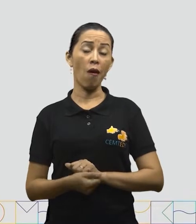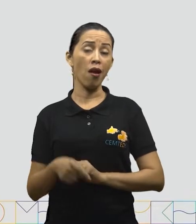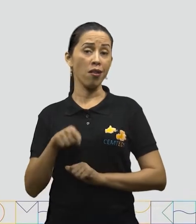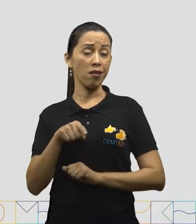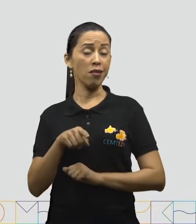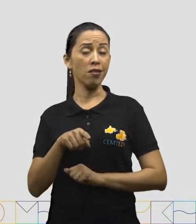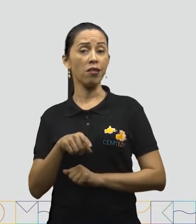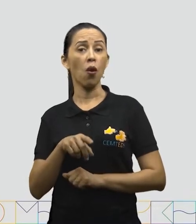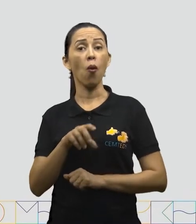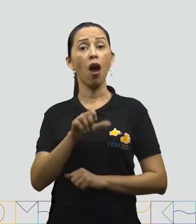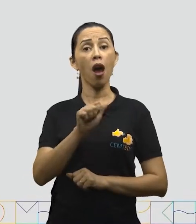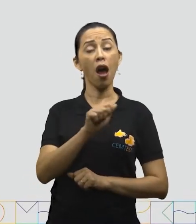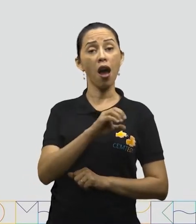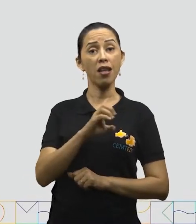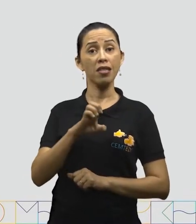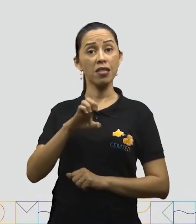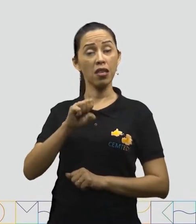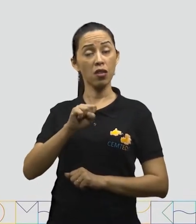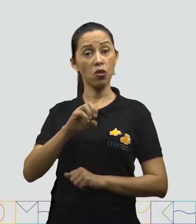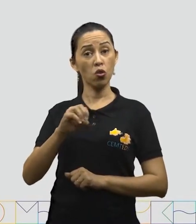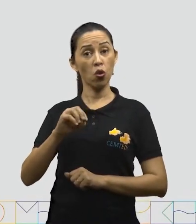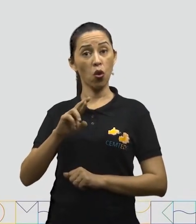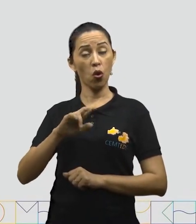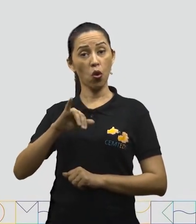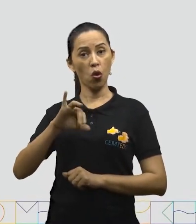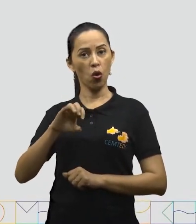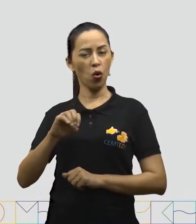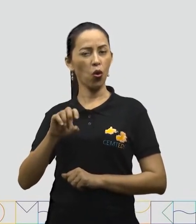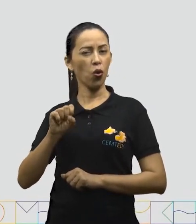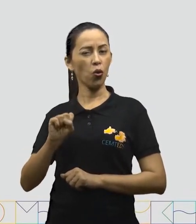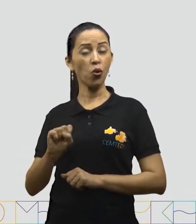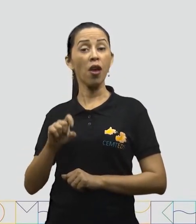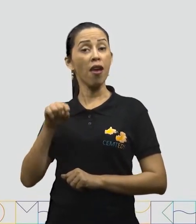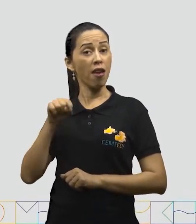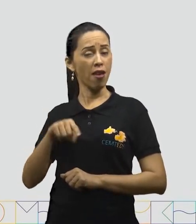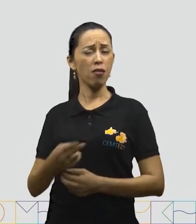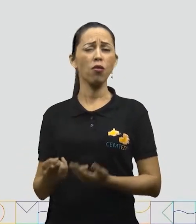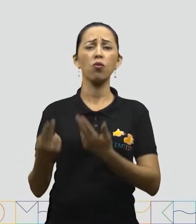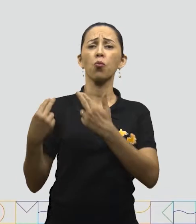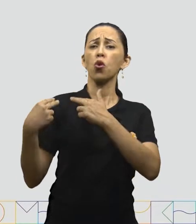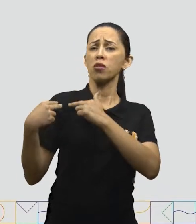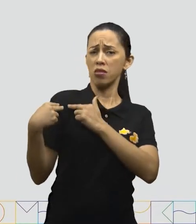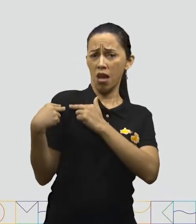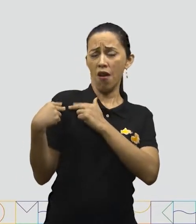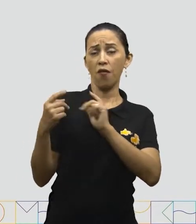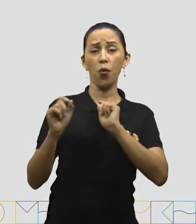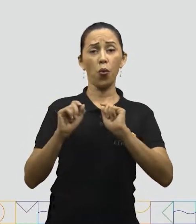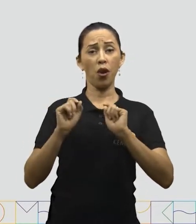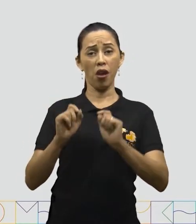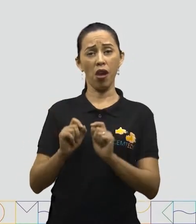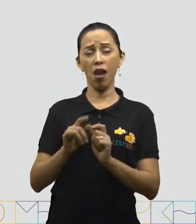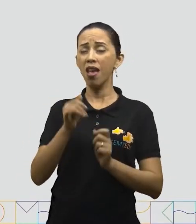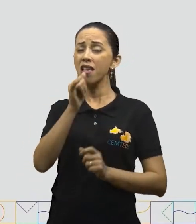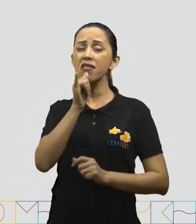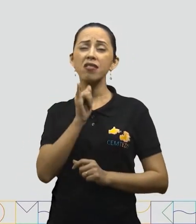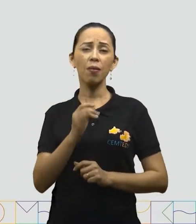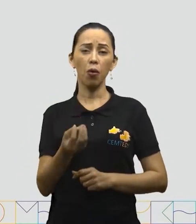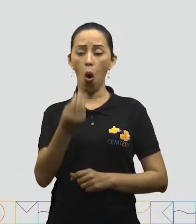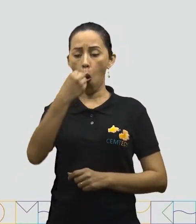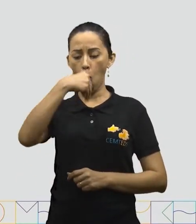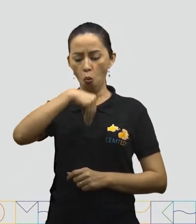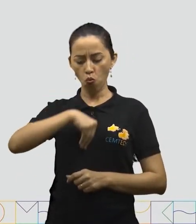responsáveis por produzir substâncias que participam do processo de digestão de alimentos. São eles, glândulas